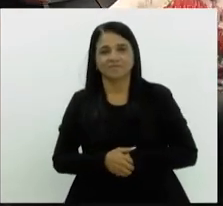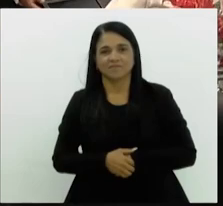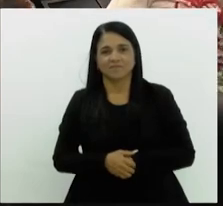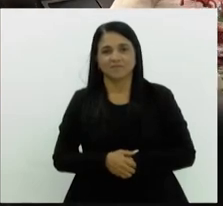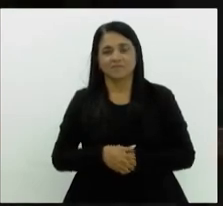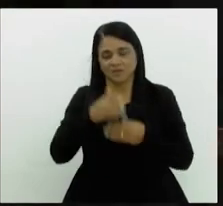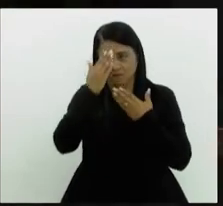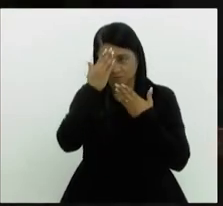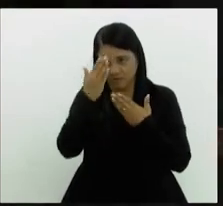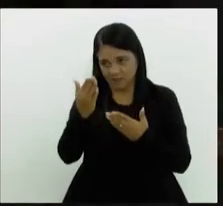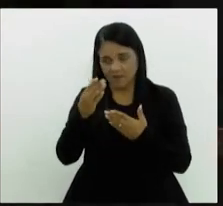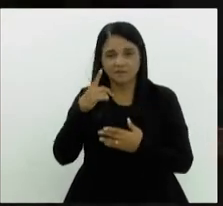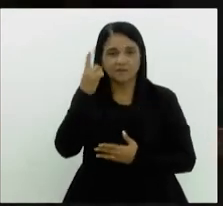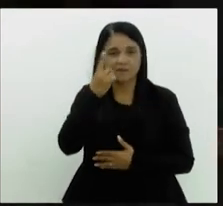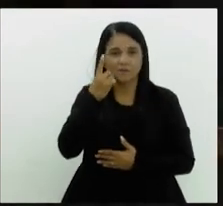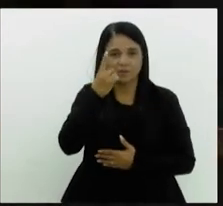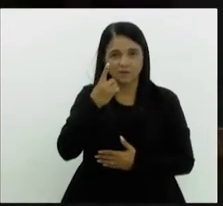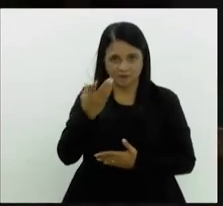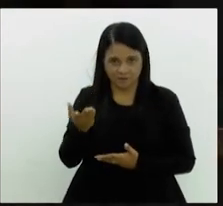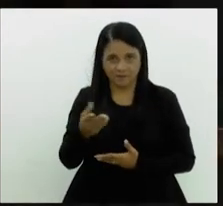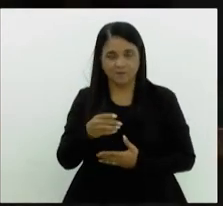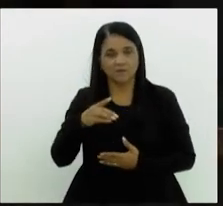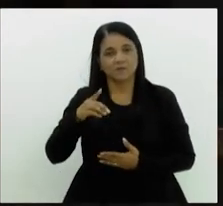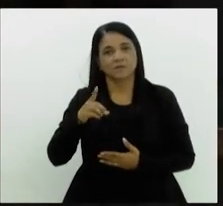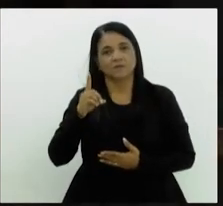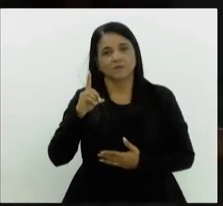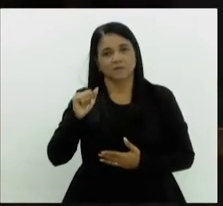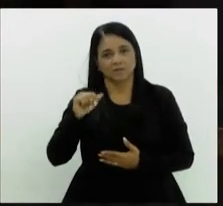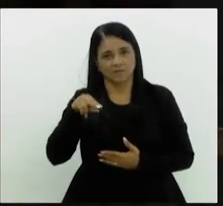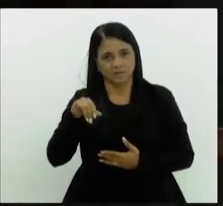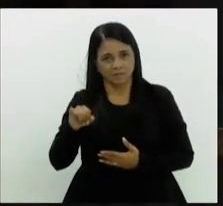Obrigado, nossa nova deputada, autora do projeto.